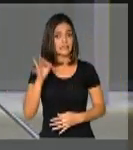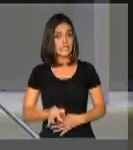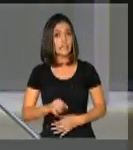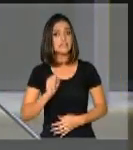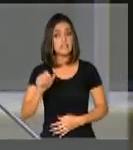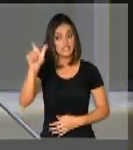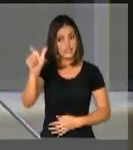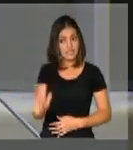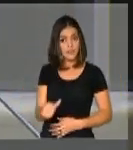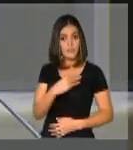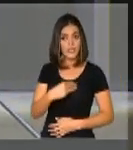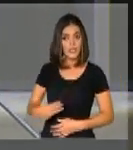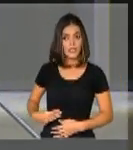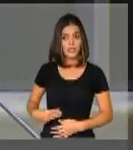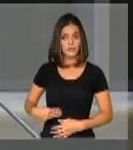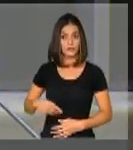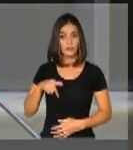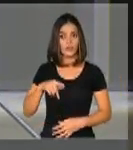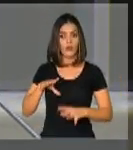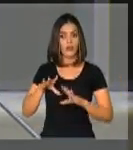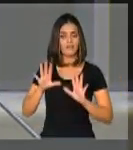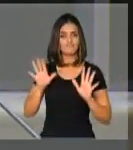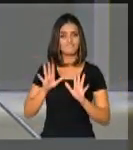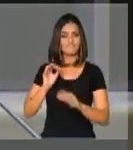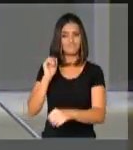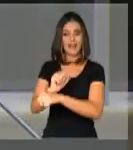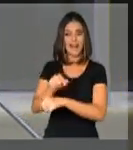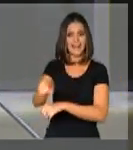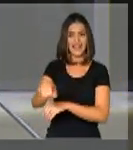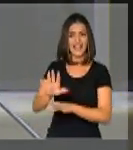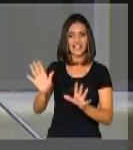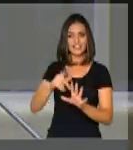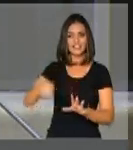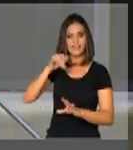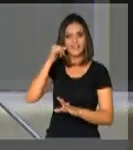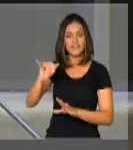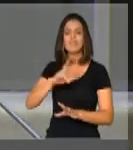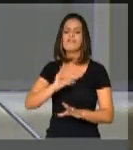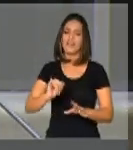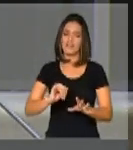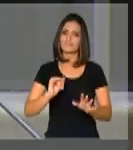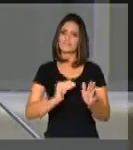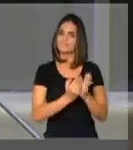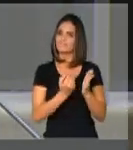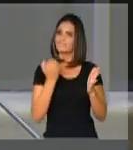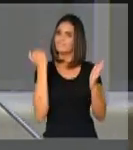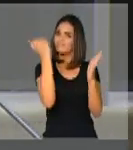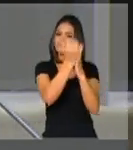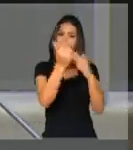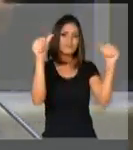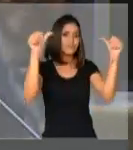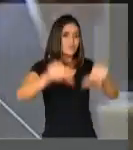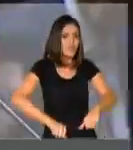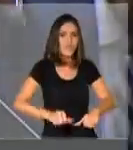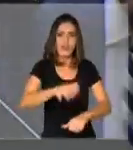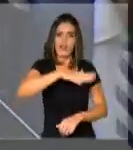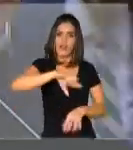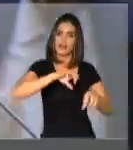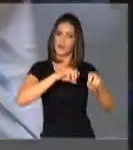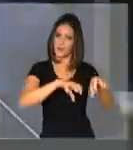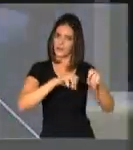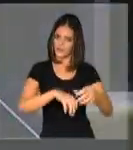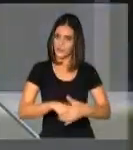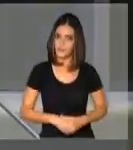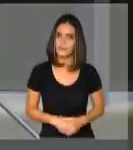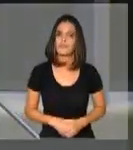de que se vossa excelência não for interrompido, conseguirá causar um grande mal à educação brasileira. Em